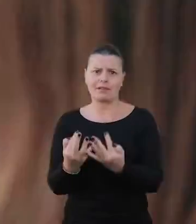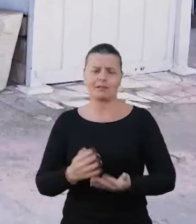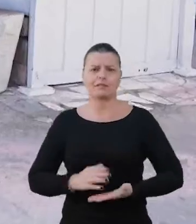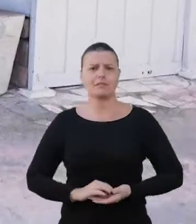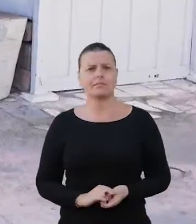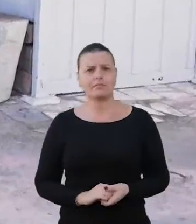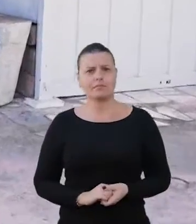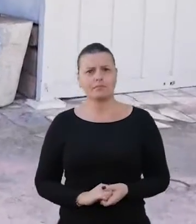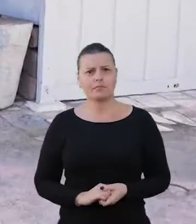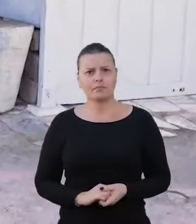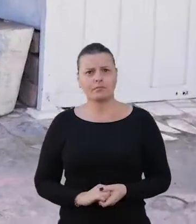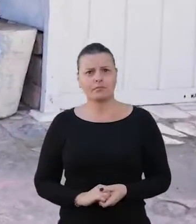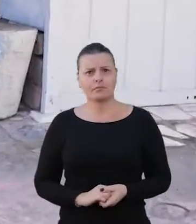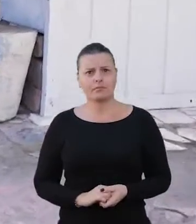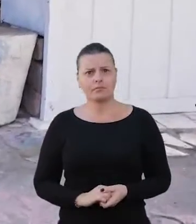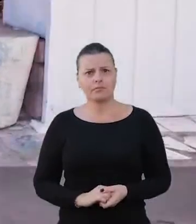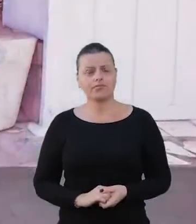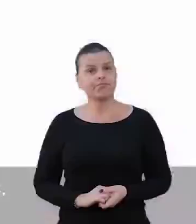pessoas.